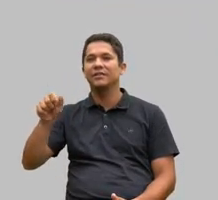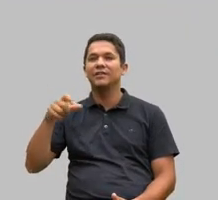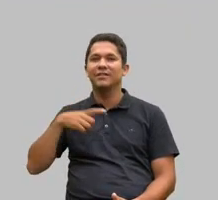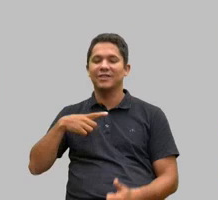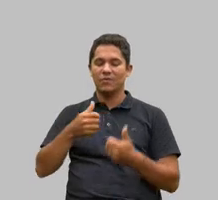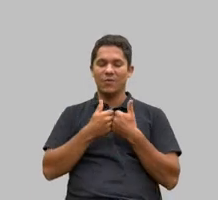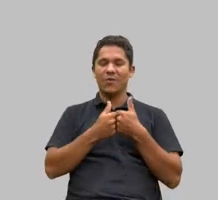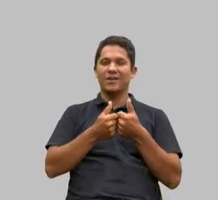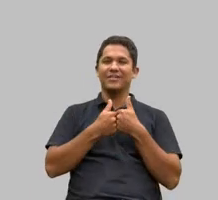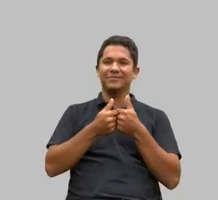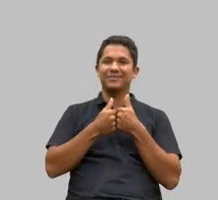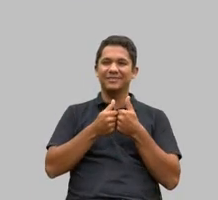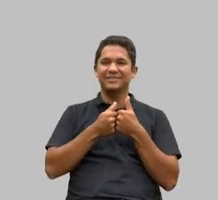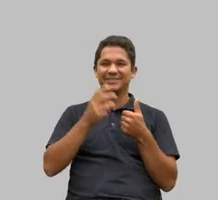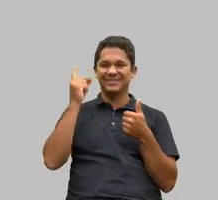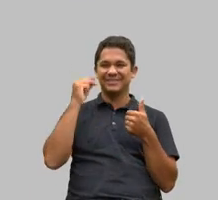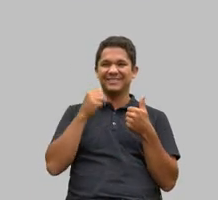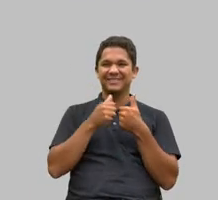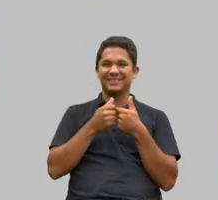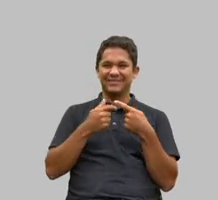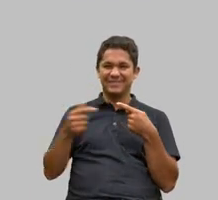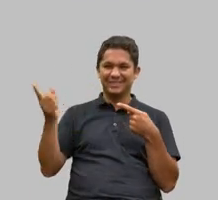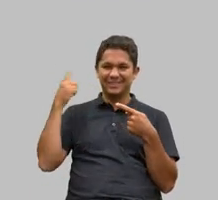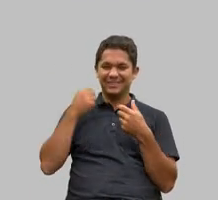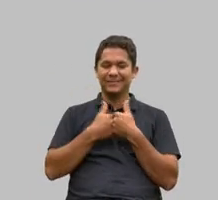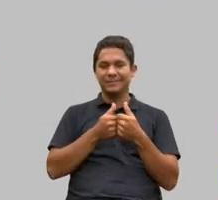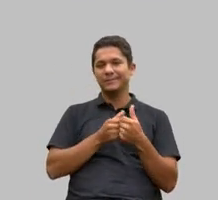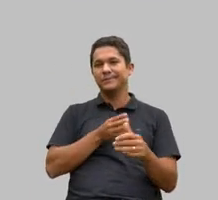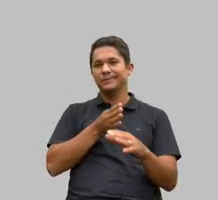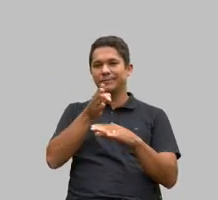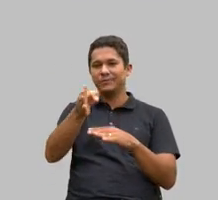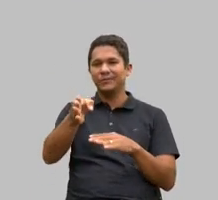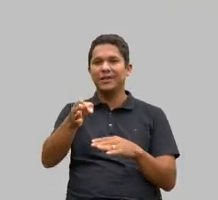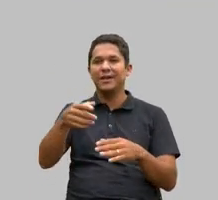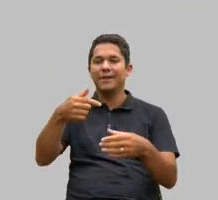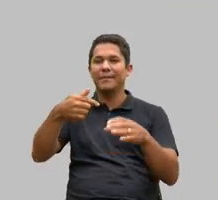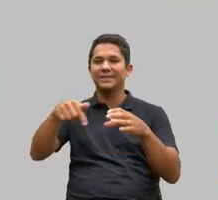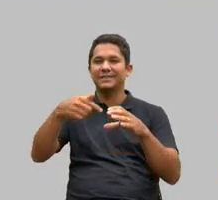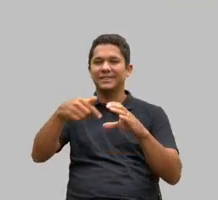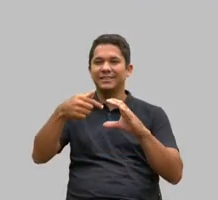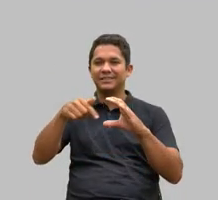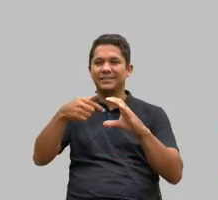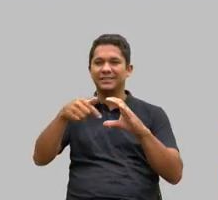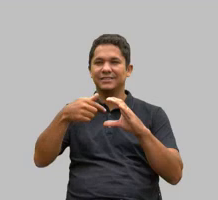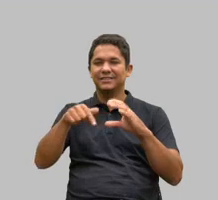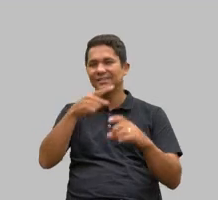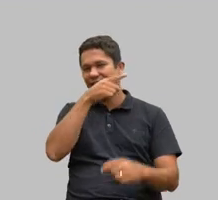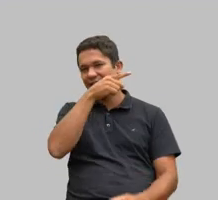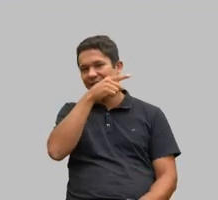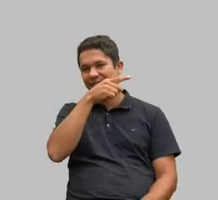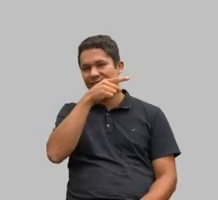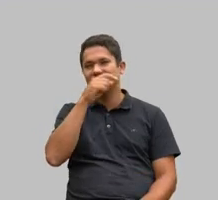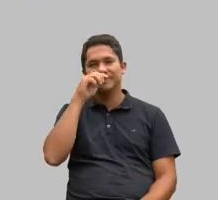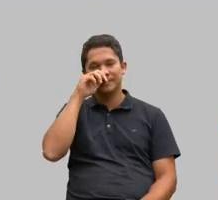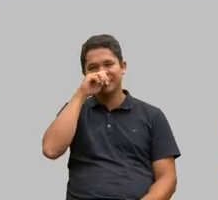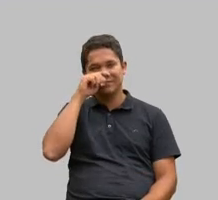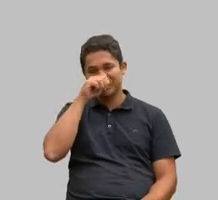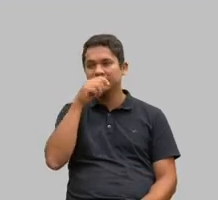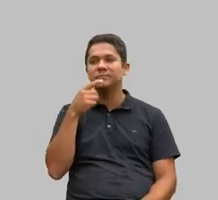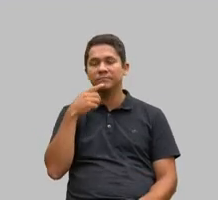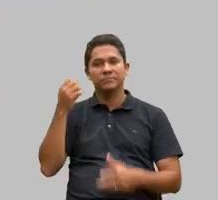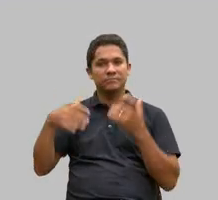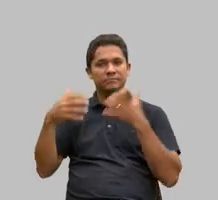um dia e lá atendendo famílias e encaminhando para não ser necessário judicializar muitas questões que podem ser